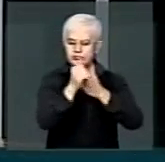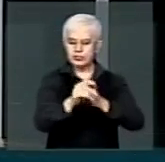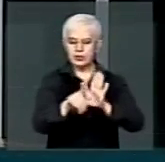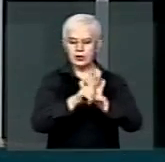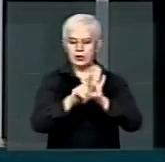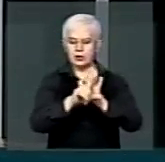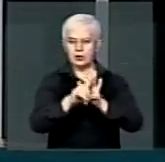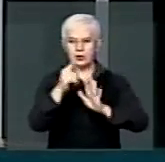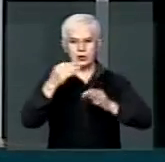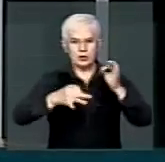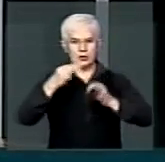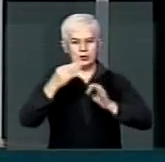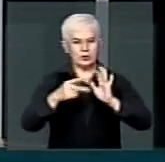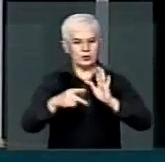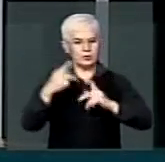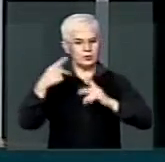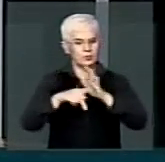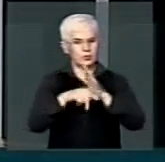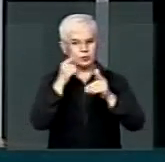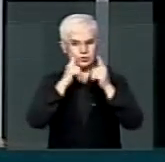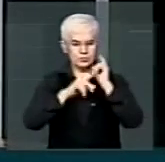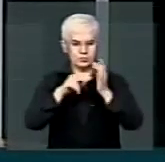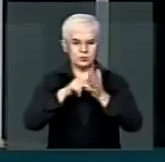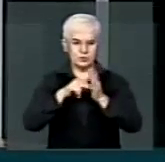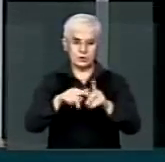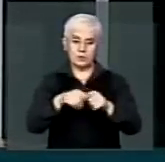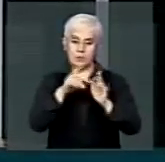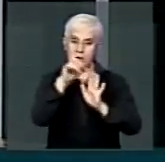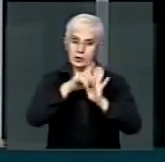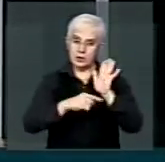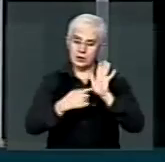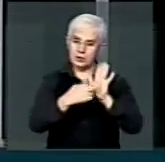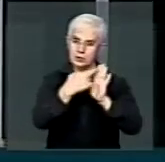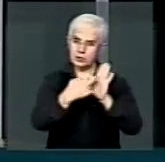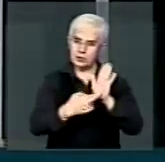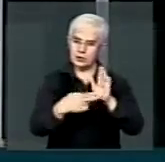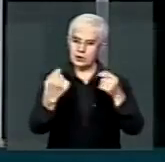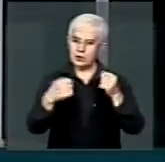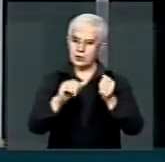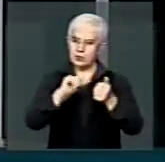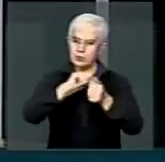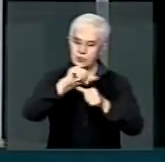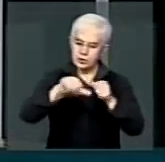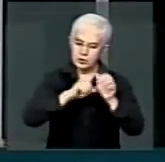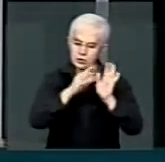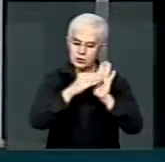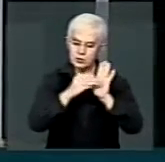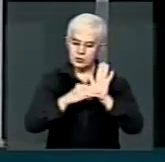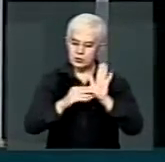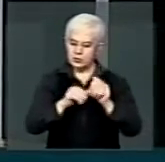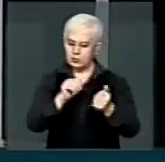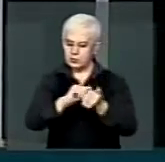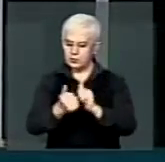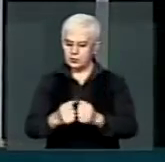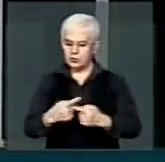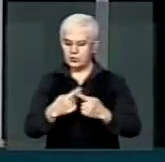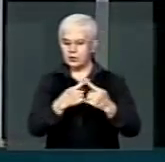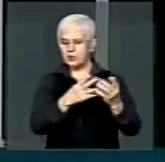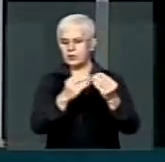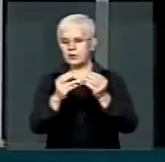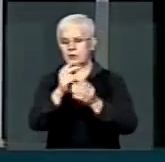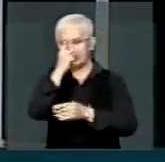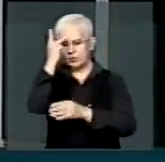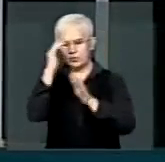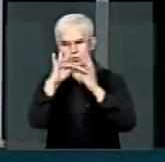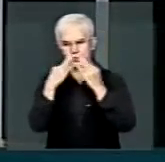concretize. No entanto, o decreto que a regulamenta precisa de correções, já que, segundo pais e entidades